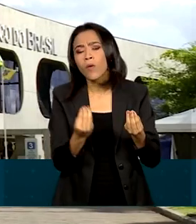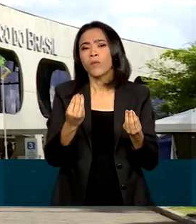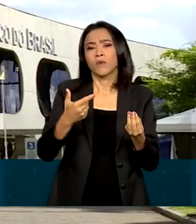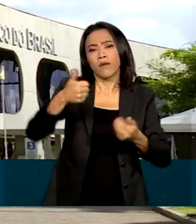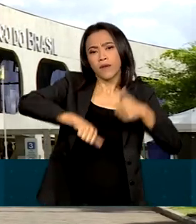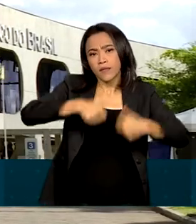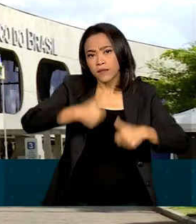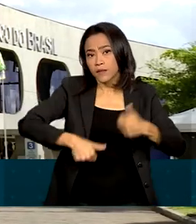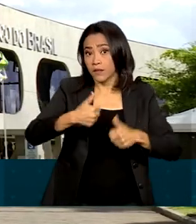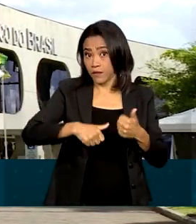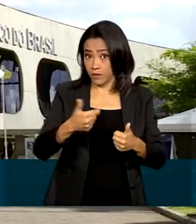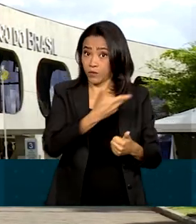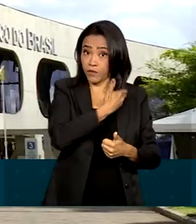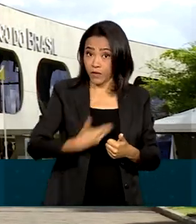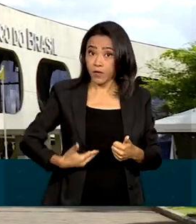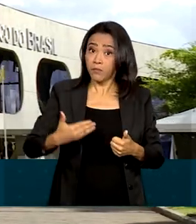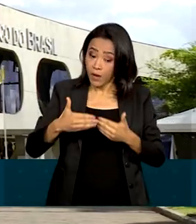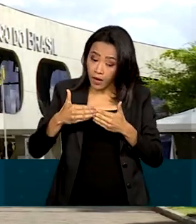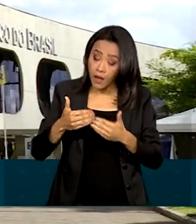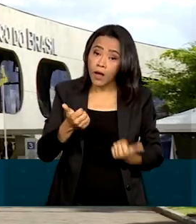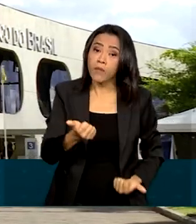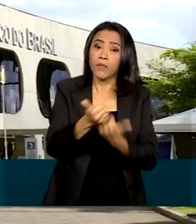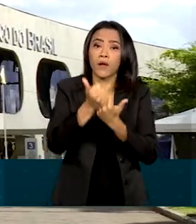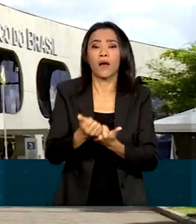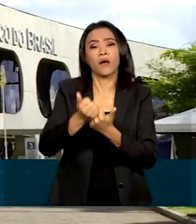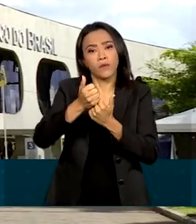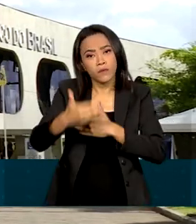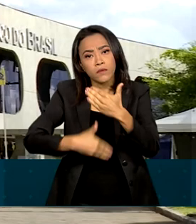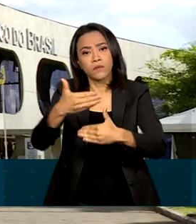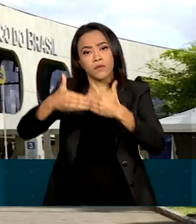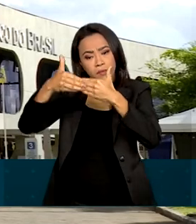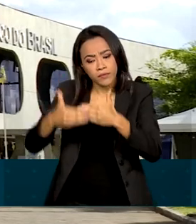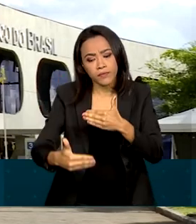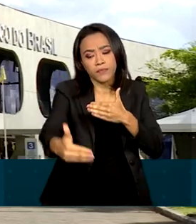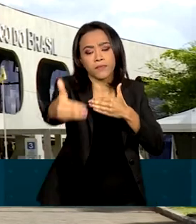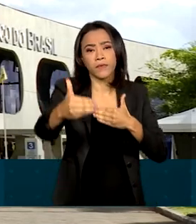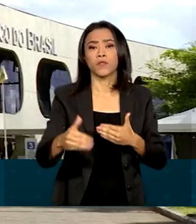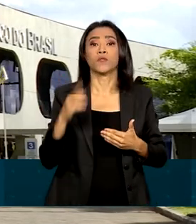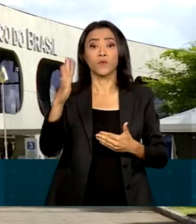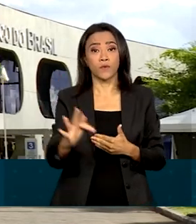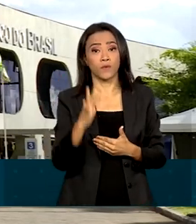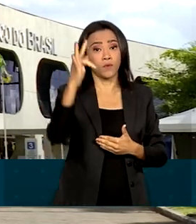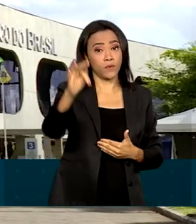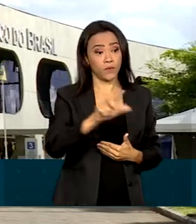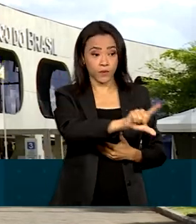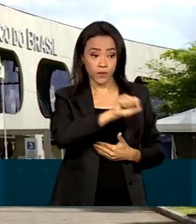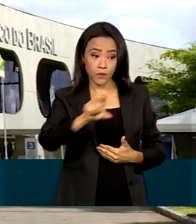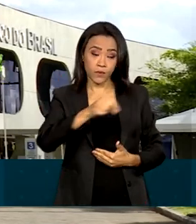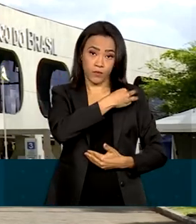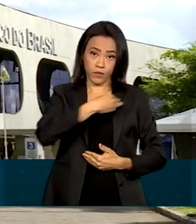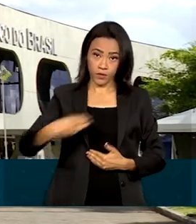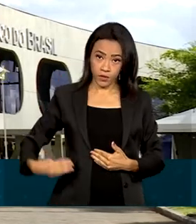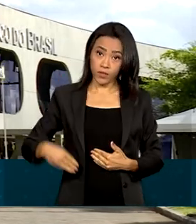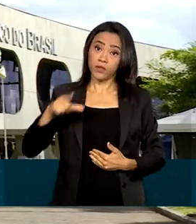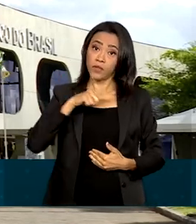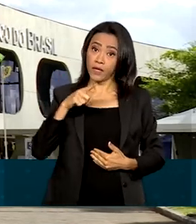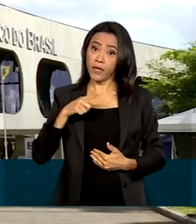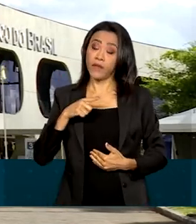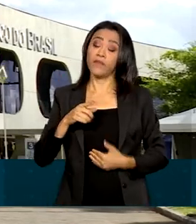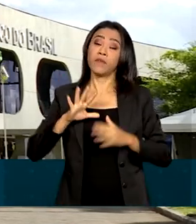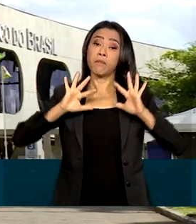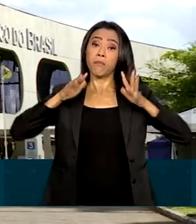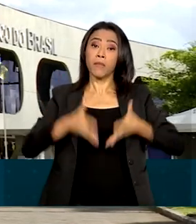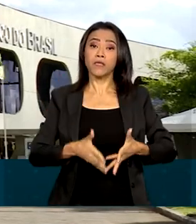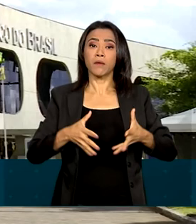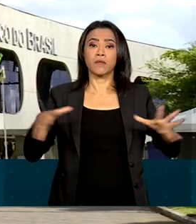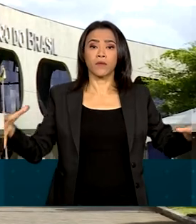desenvolvimento das atividades dos futuros ministros. A elaboração do documento contou com a participação de cerca